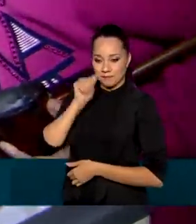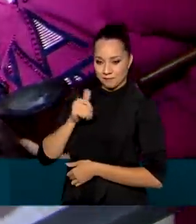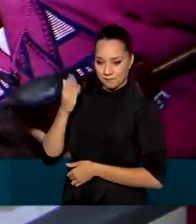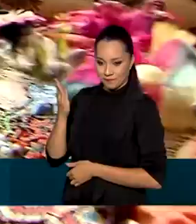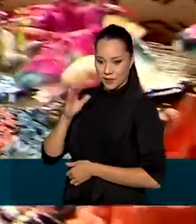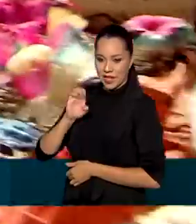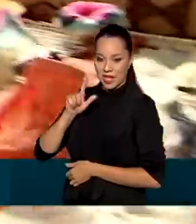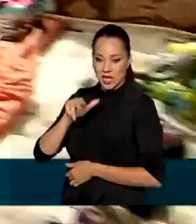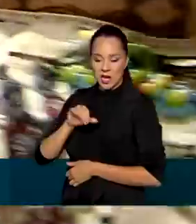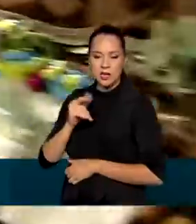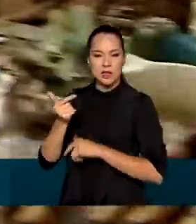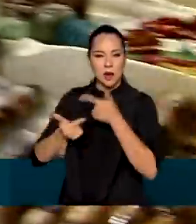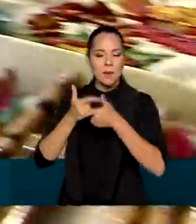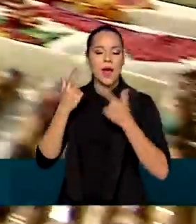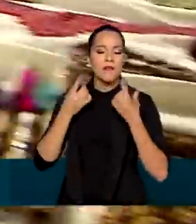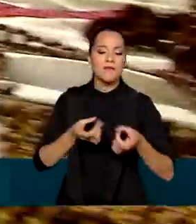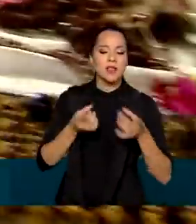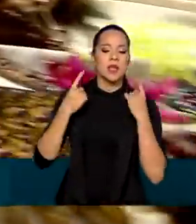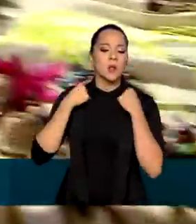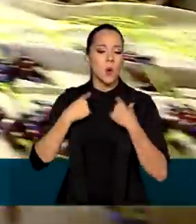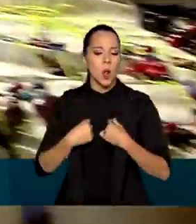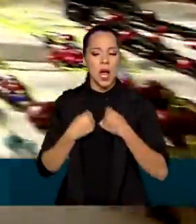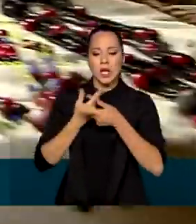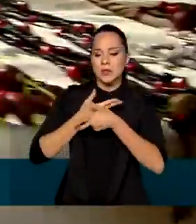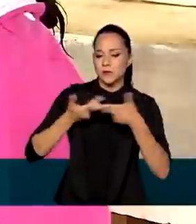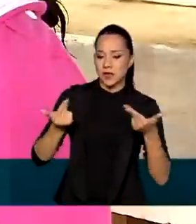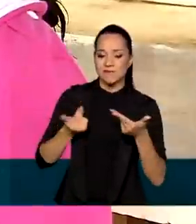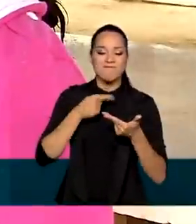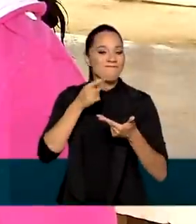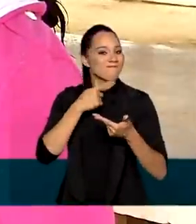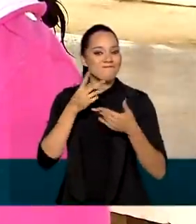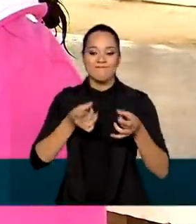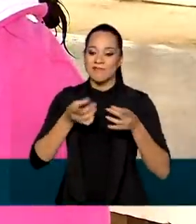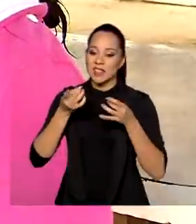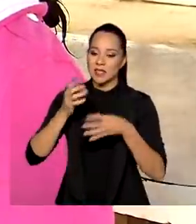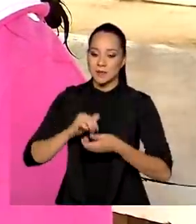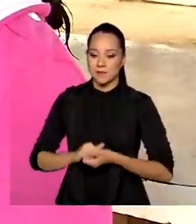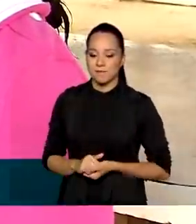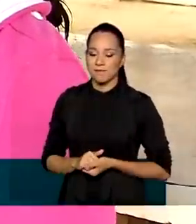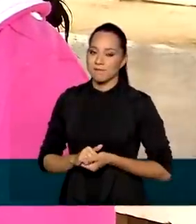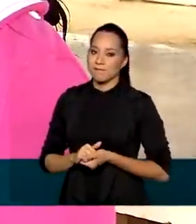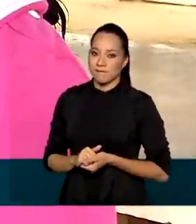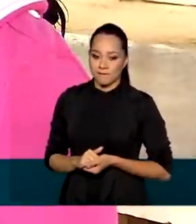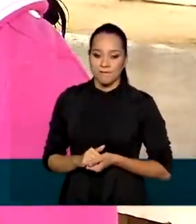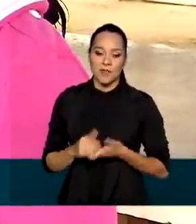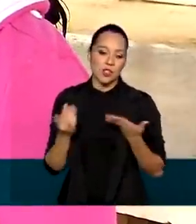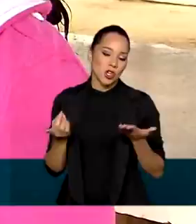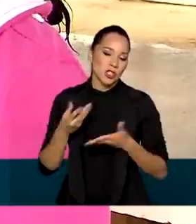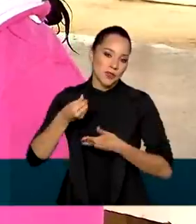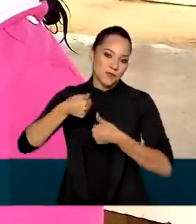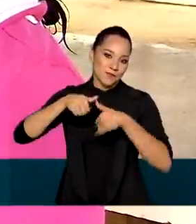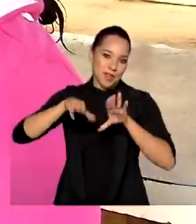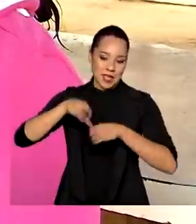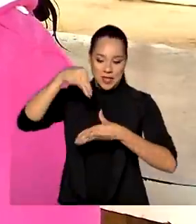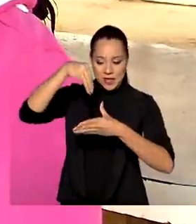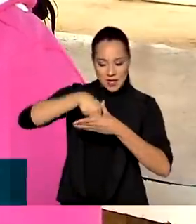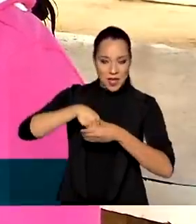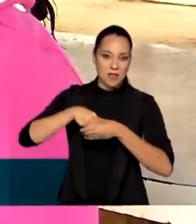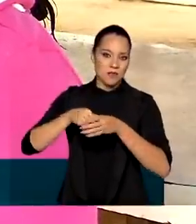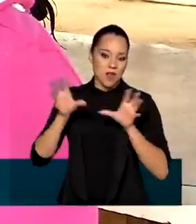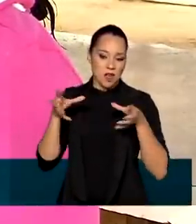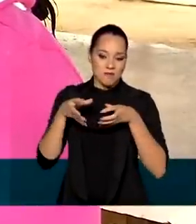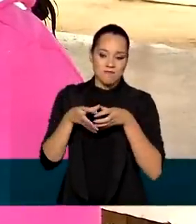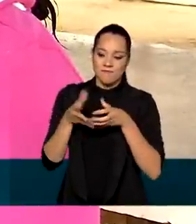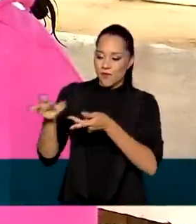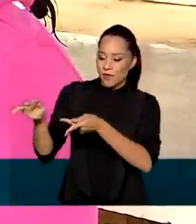é artesã, mas não tem conseguido vender os produtos. A gente fica muito, só aqui dentro da aldeia, a gente não está recebendo